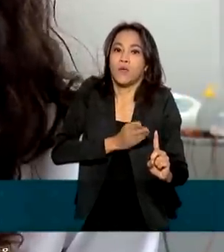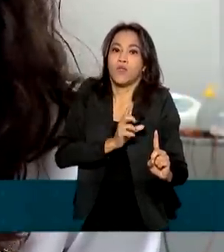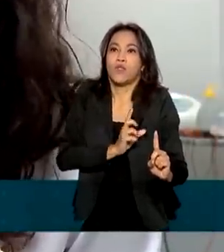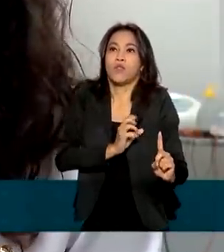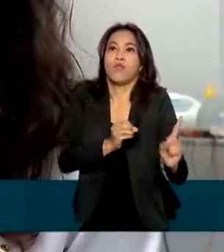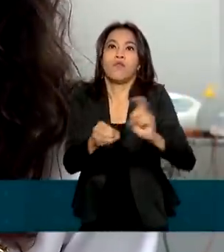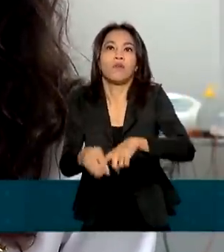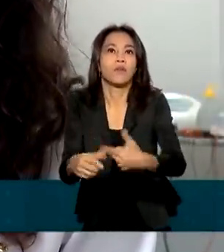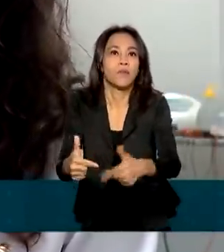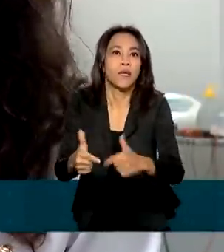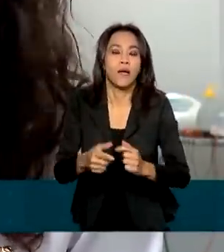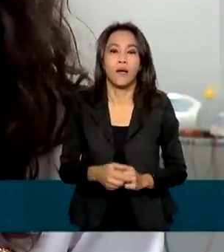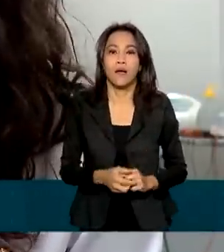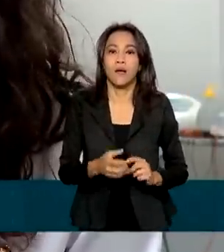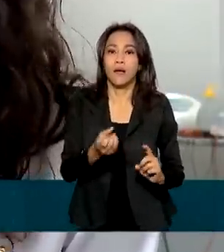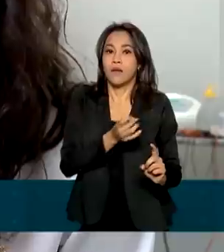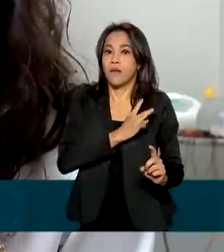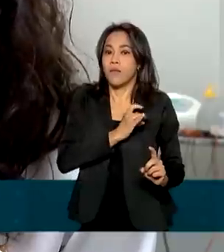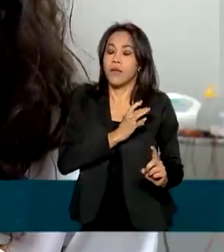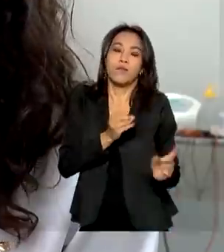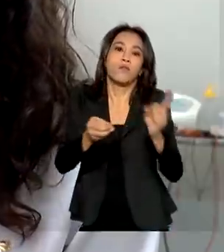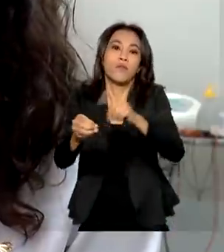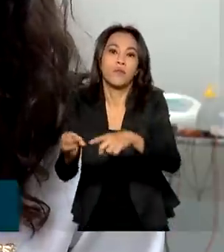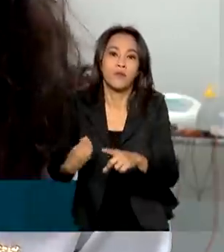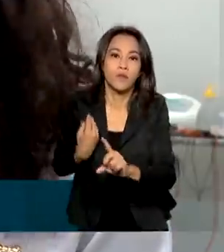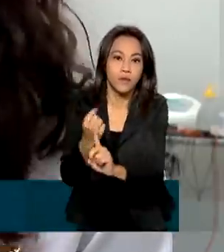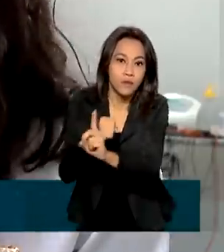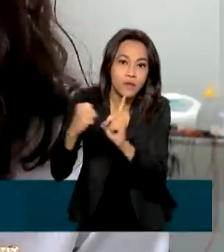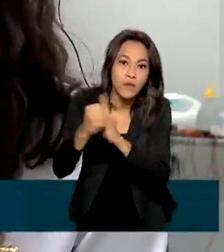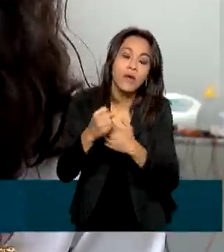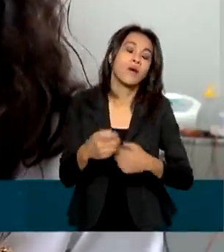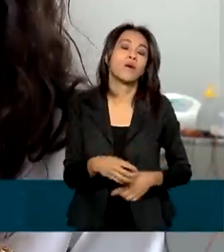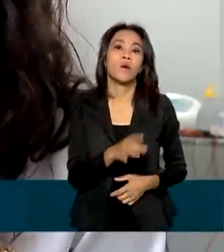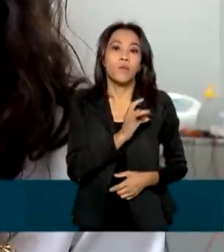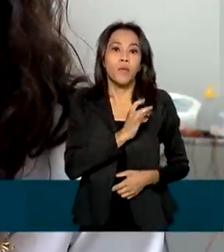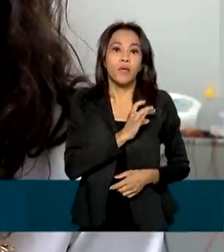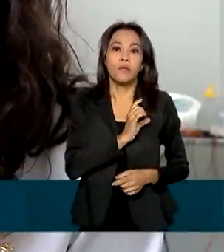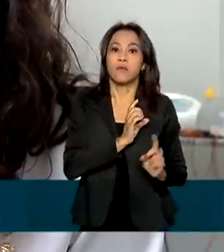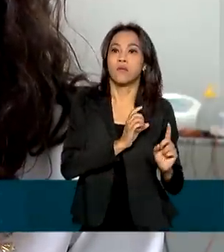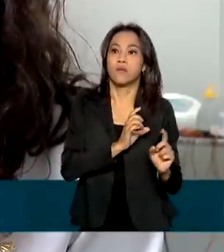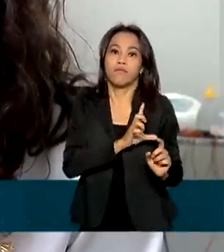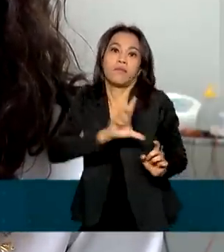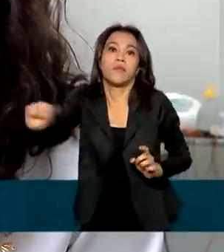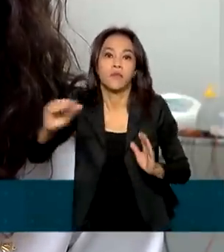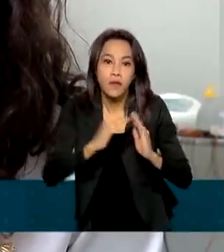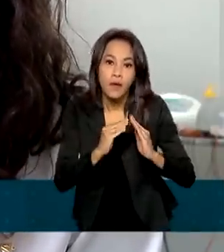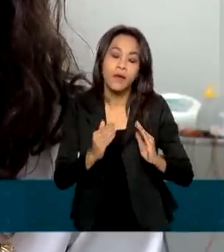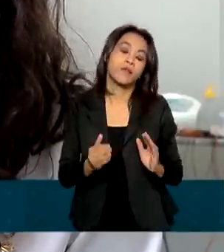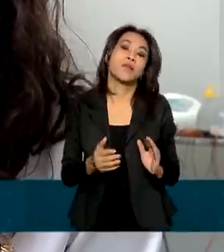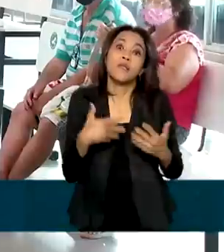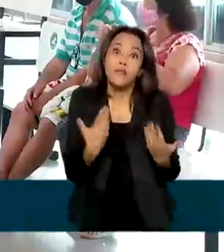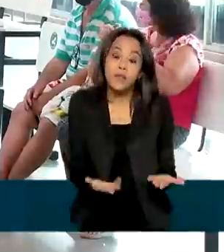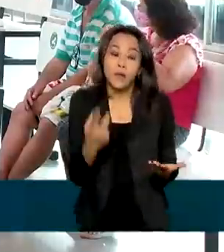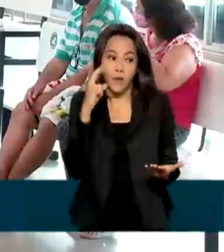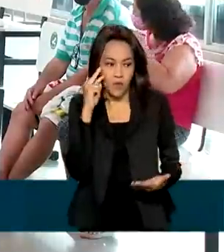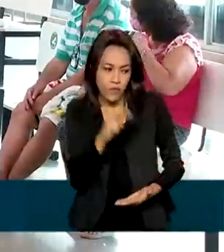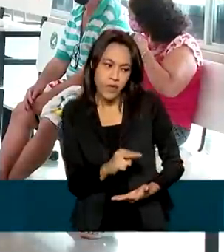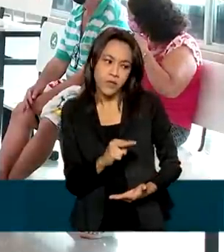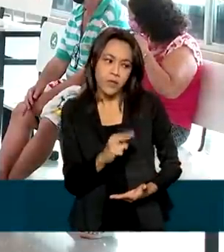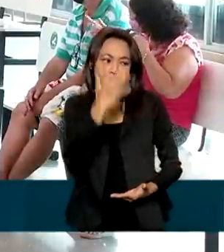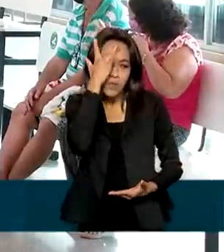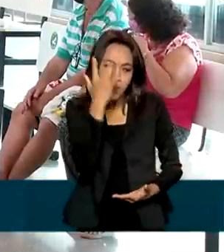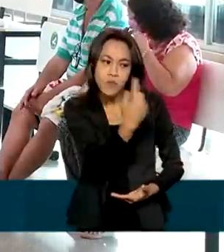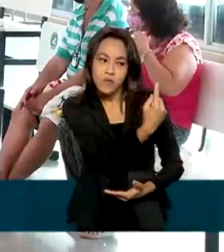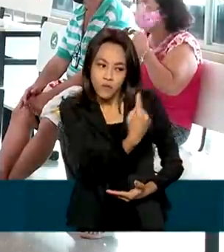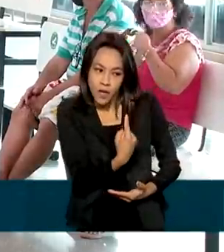a trabalhar, tem medo de voltar a sua vida social, de sair de casa, né? Então, eu vejo até que muitos vêm